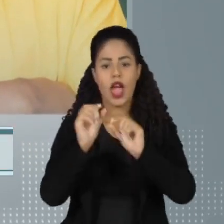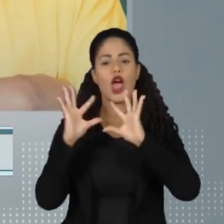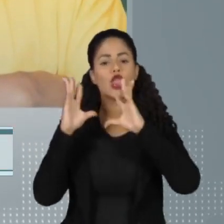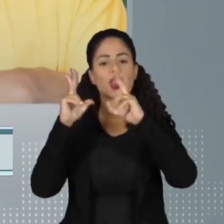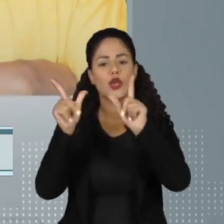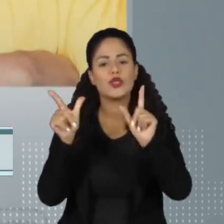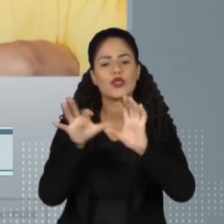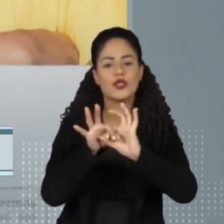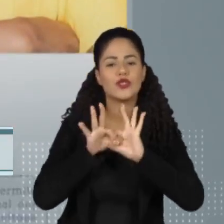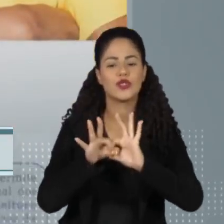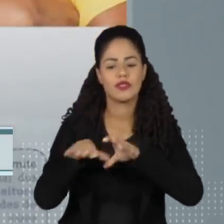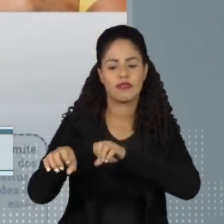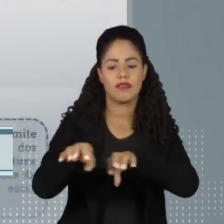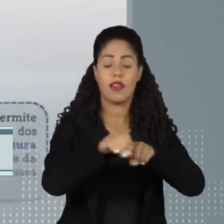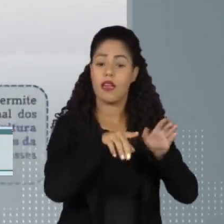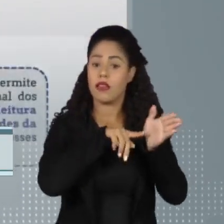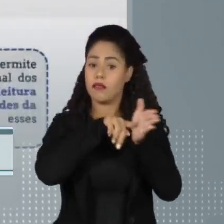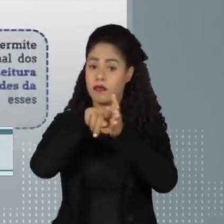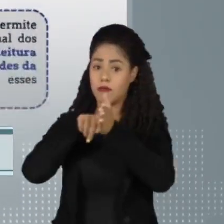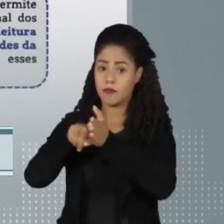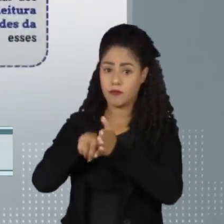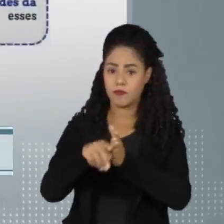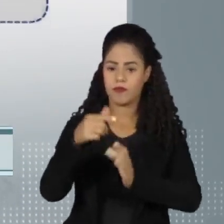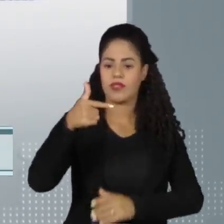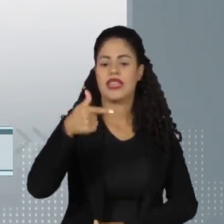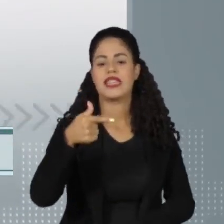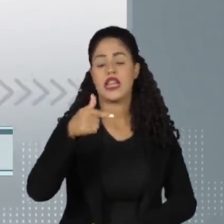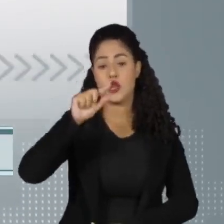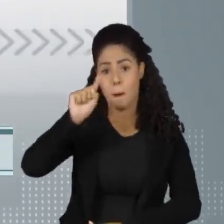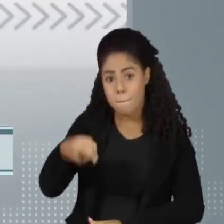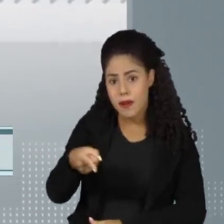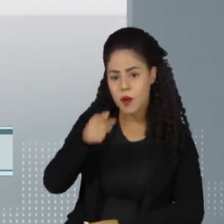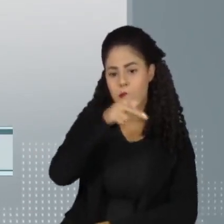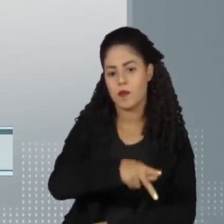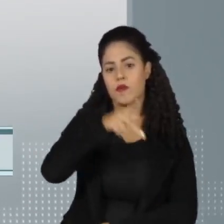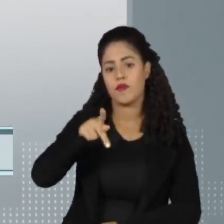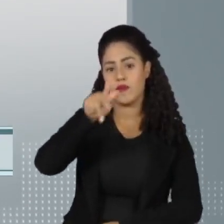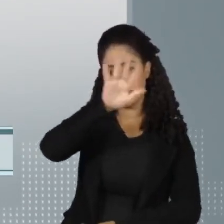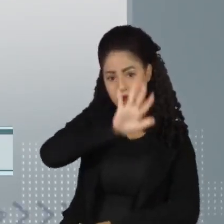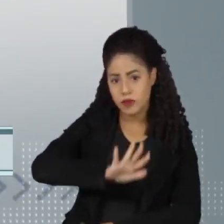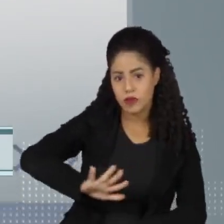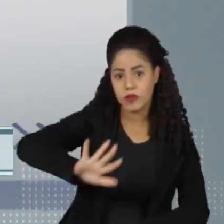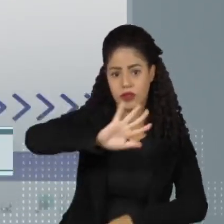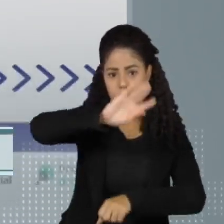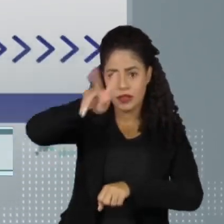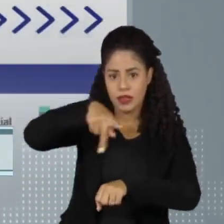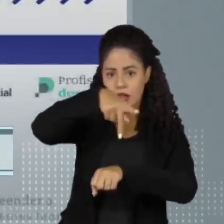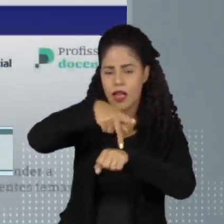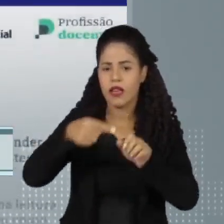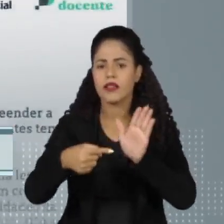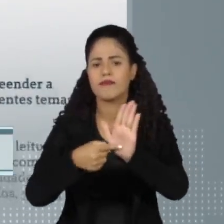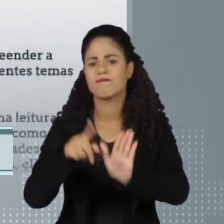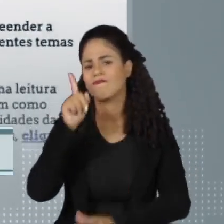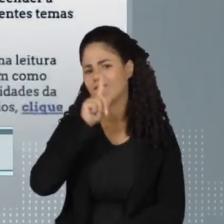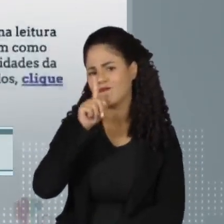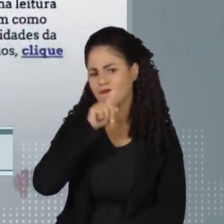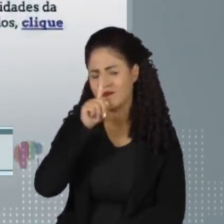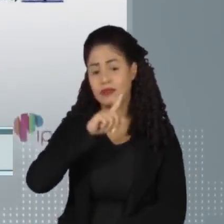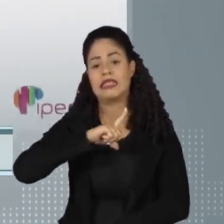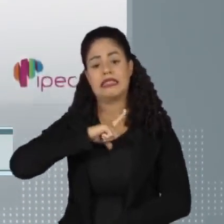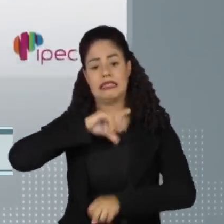Educação. A pesquisa, que ouviu quase 7 mil professores de todo o país, indica falhas nos cursos